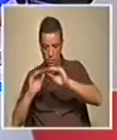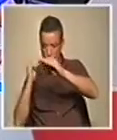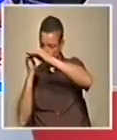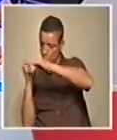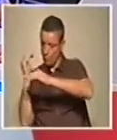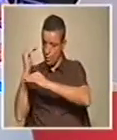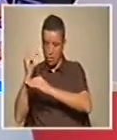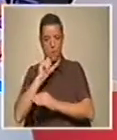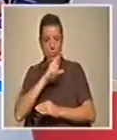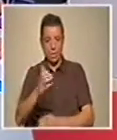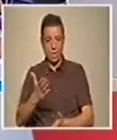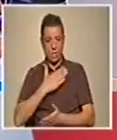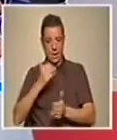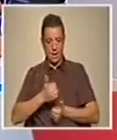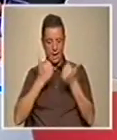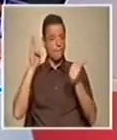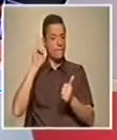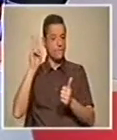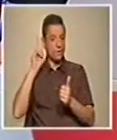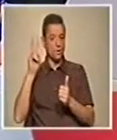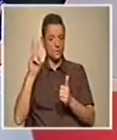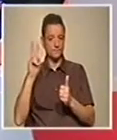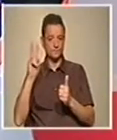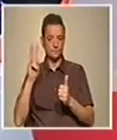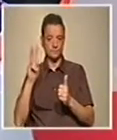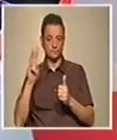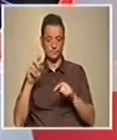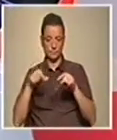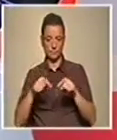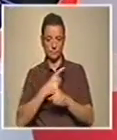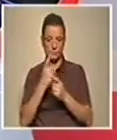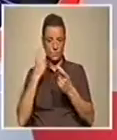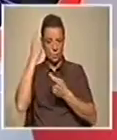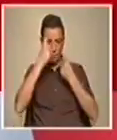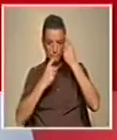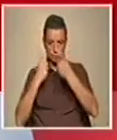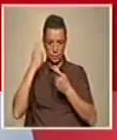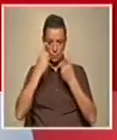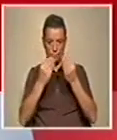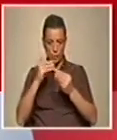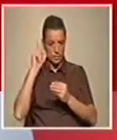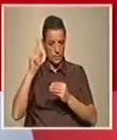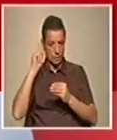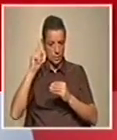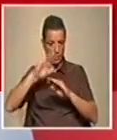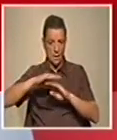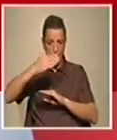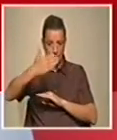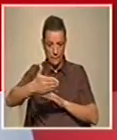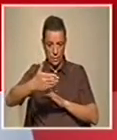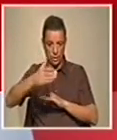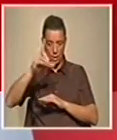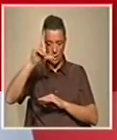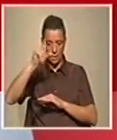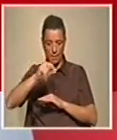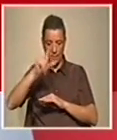podemos ganhar valor acrescentado, se chamemos assim. E, portanto, eu penso que um consórcio muito importante. Para fora, para fora, permita-me